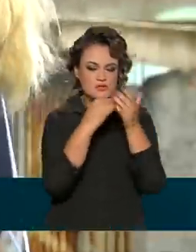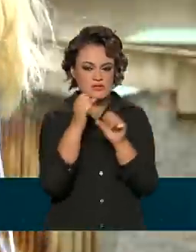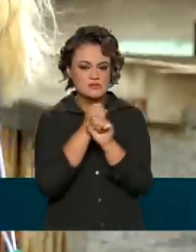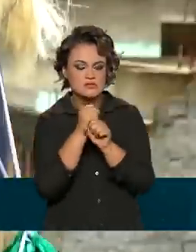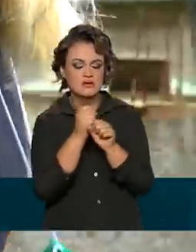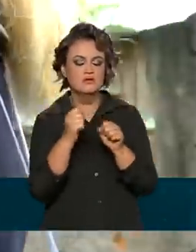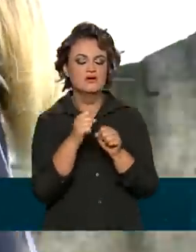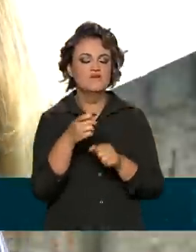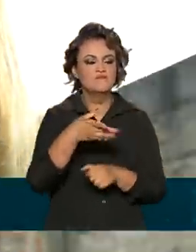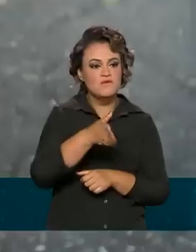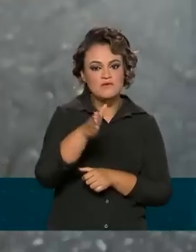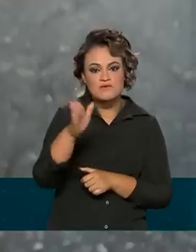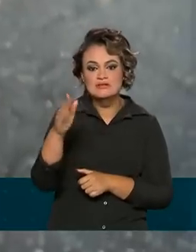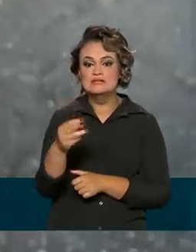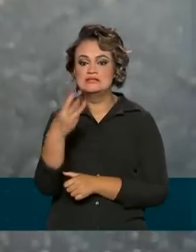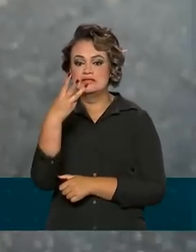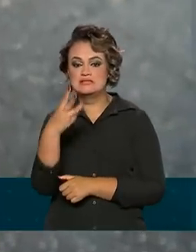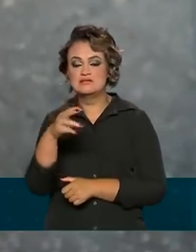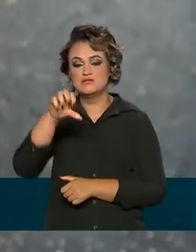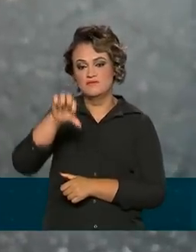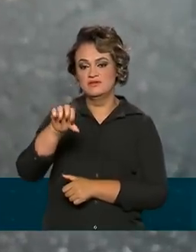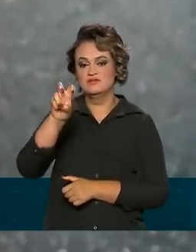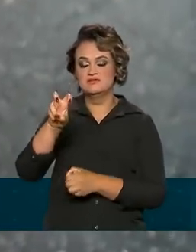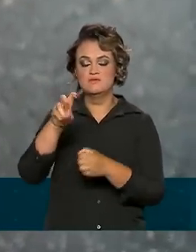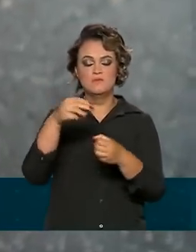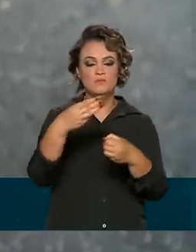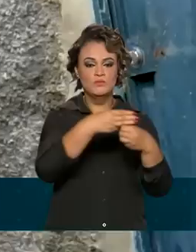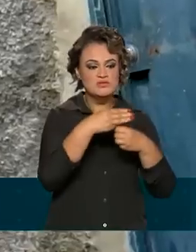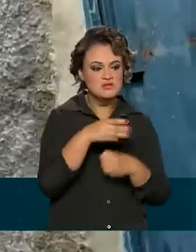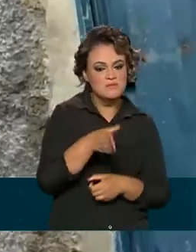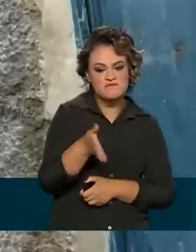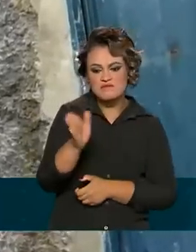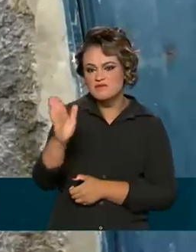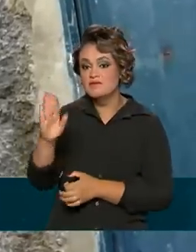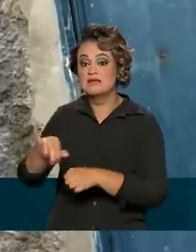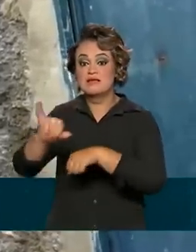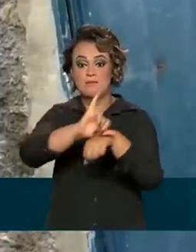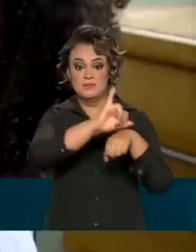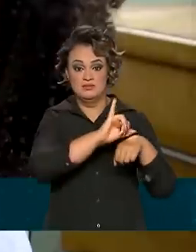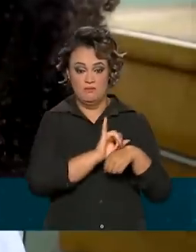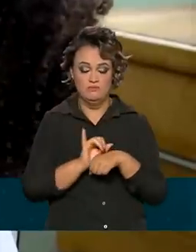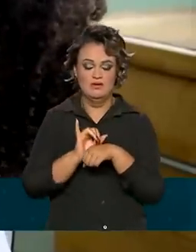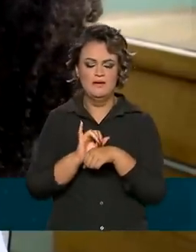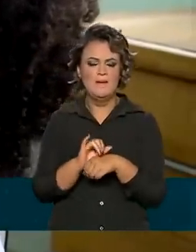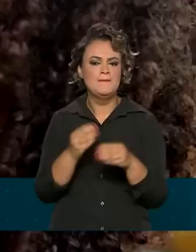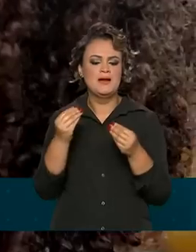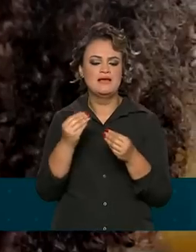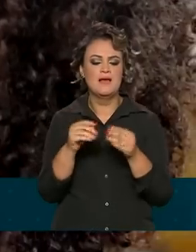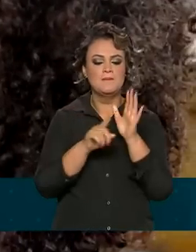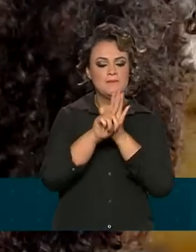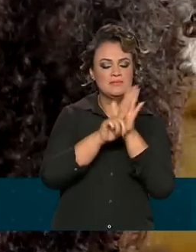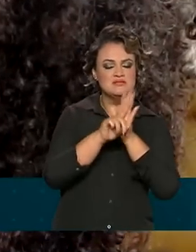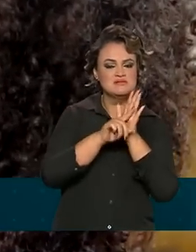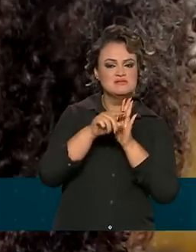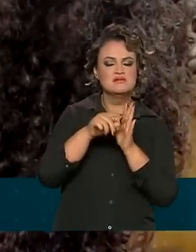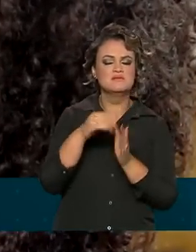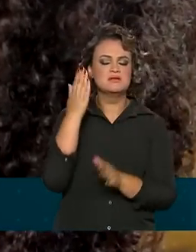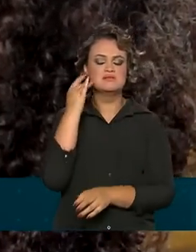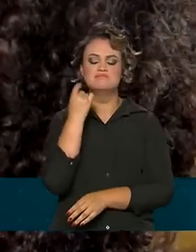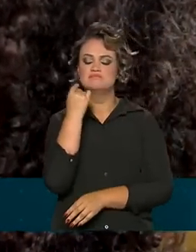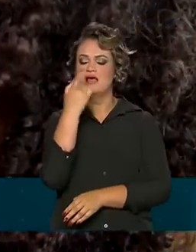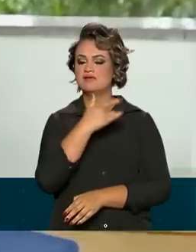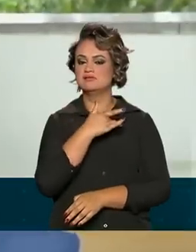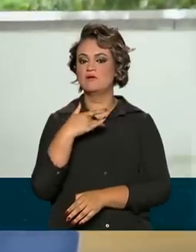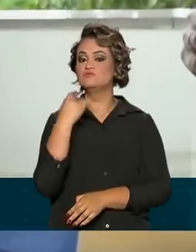ano em 395 municípios e em todas as capitais. A Pesquisa Nacional de Saúde Bucal